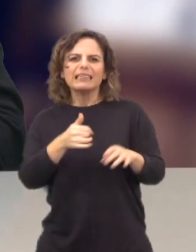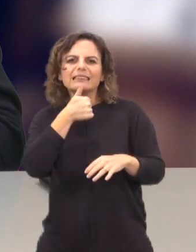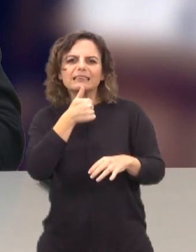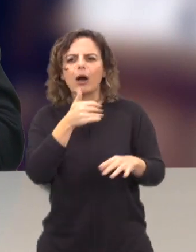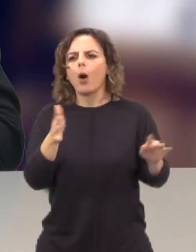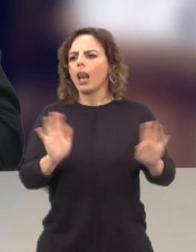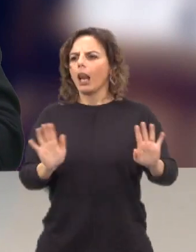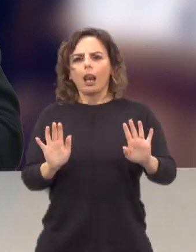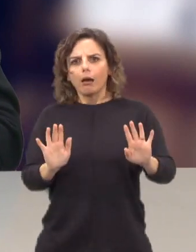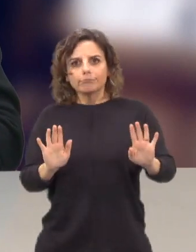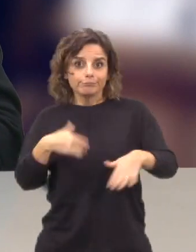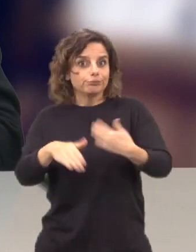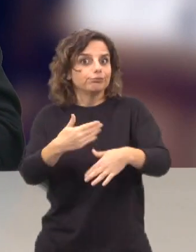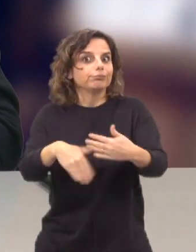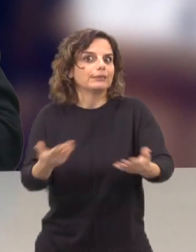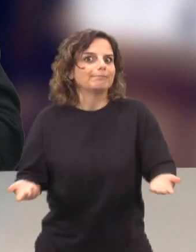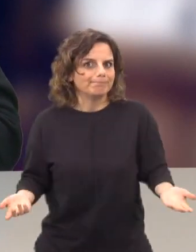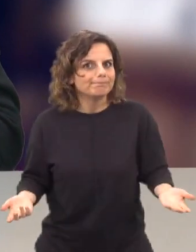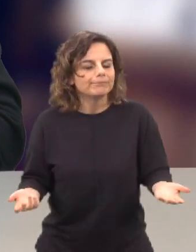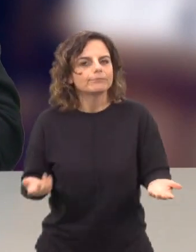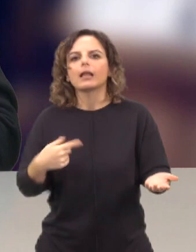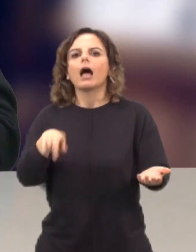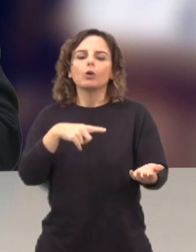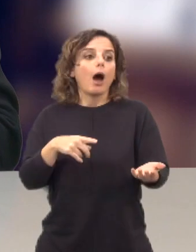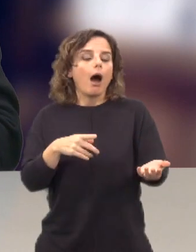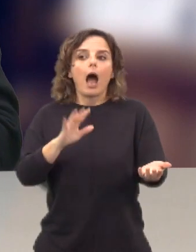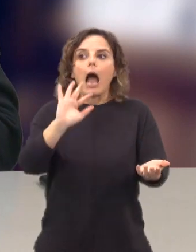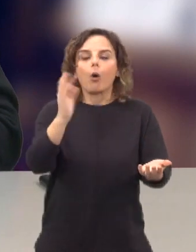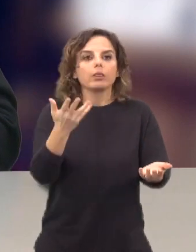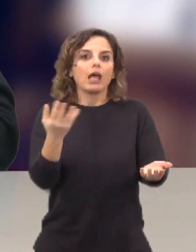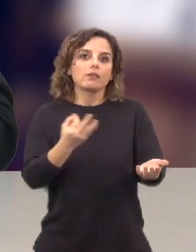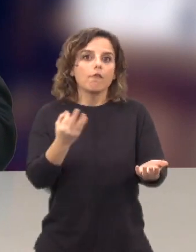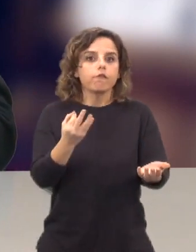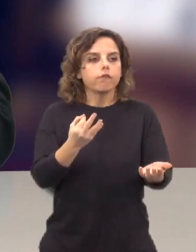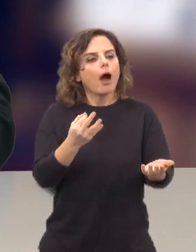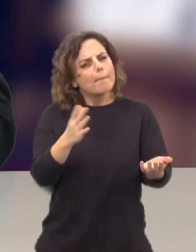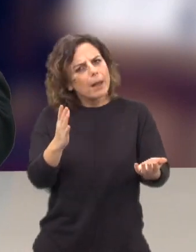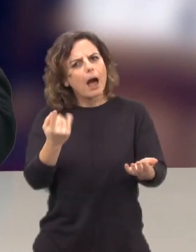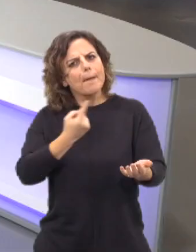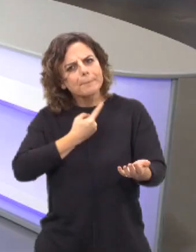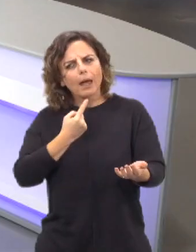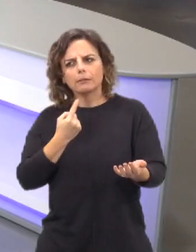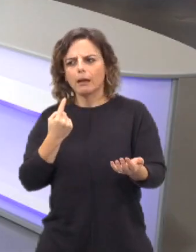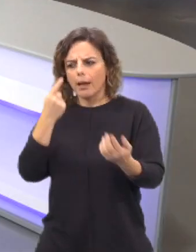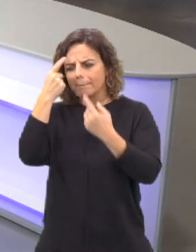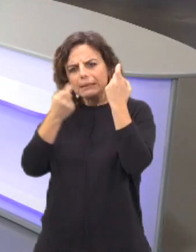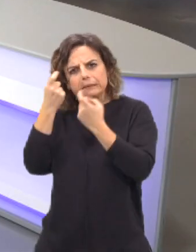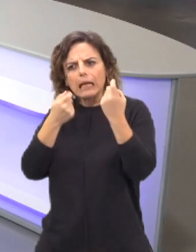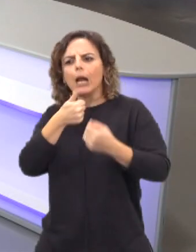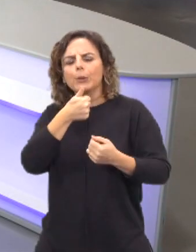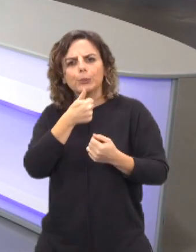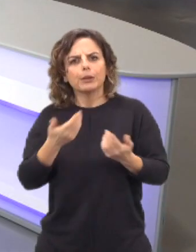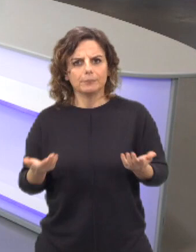decisão. Não podemos deixar apenas, só porque está a acontecer não pensar duas vezes sobre o que é que vamos fazer.